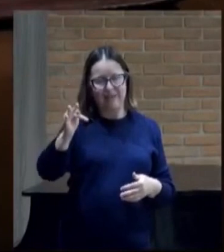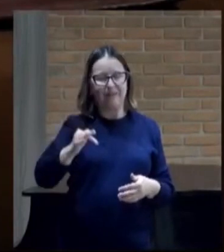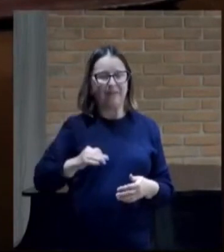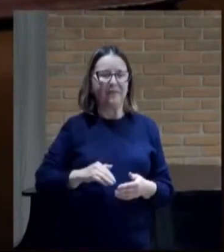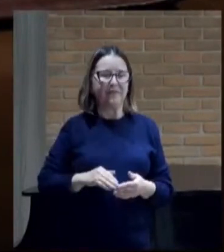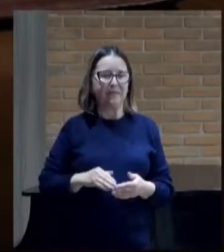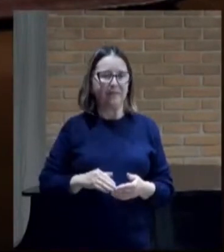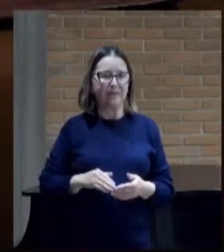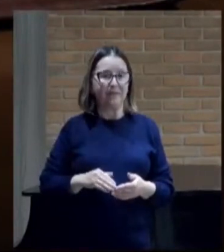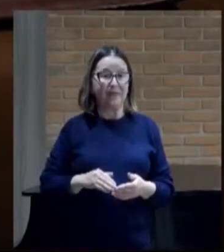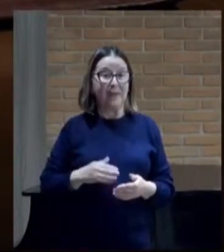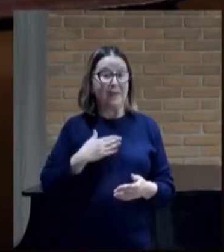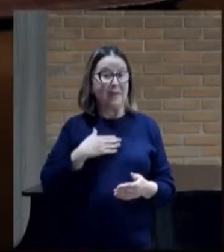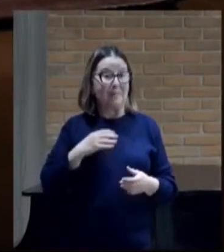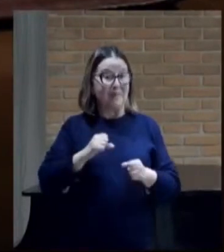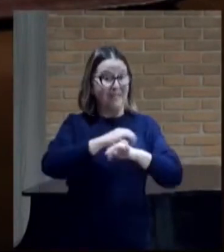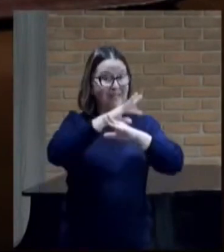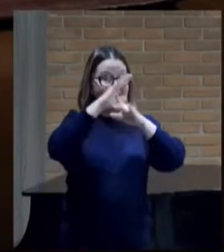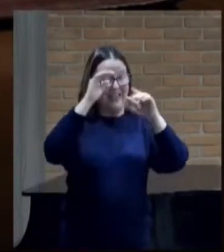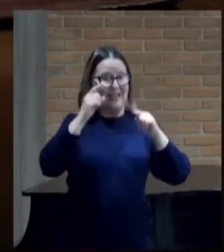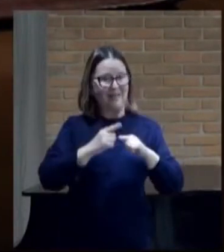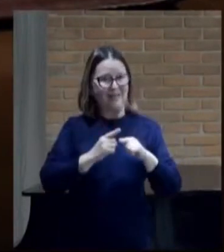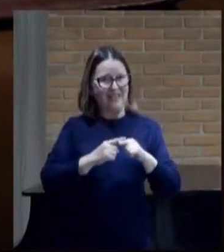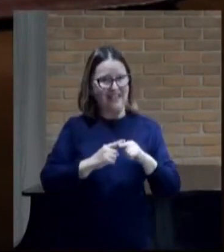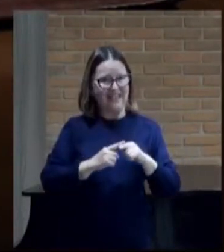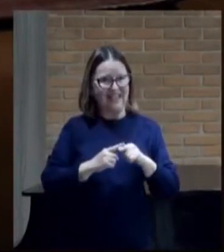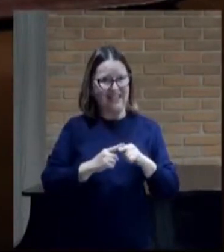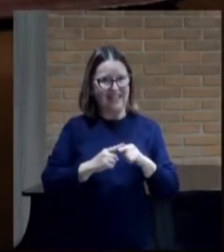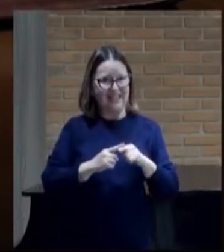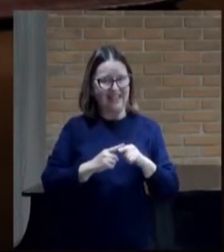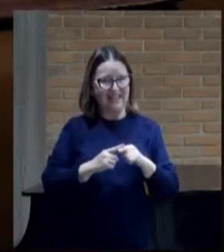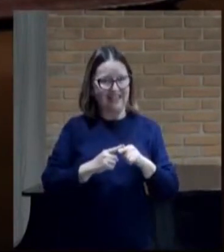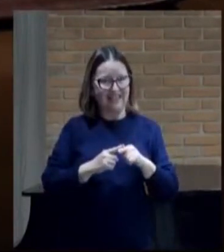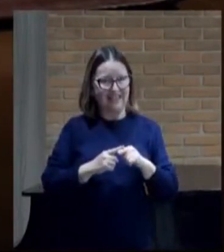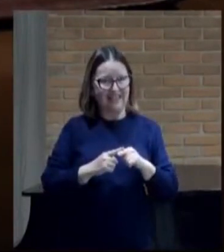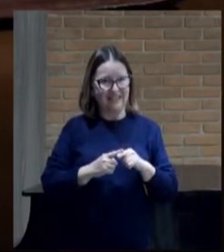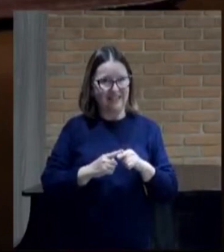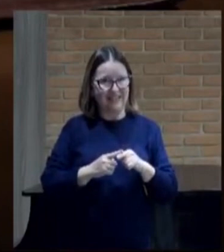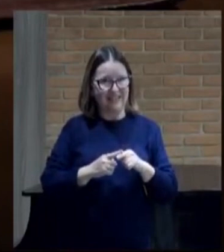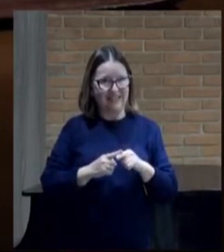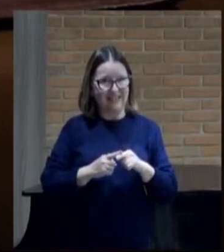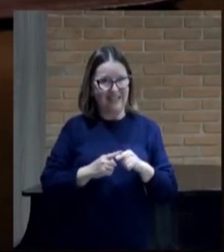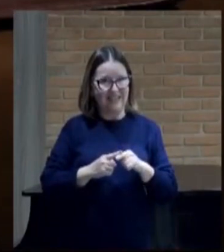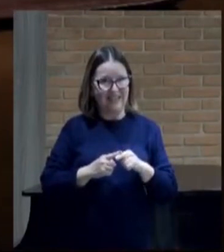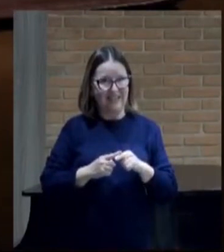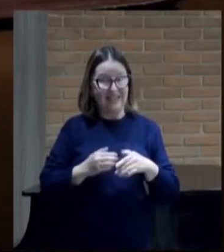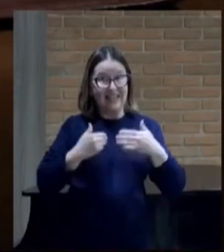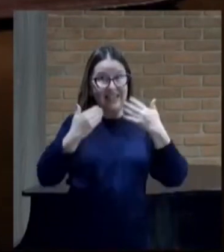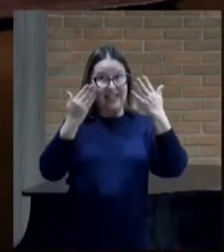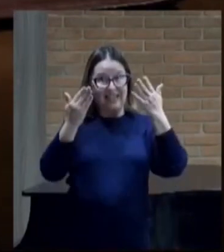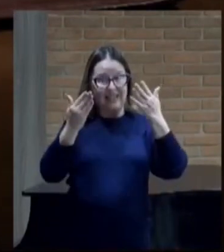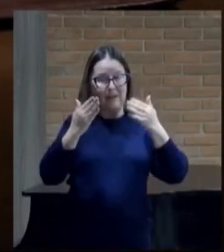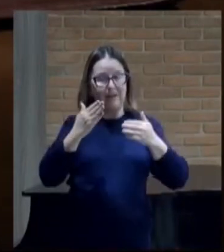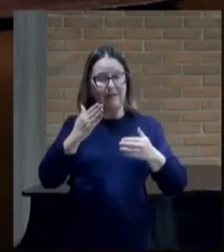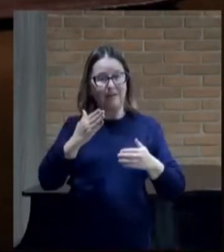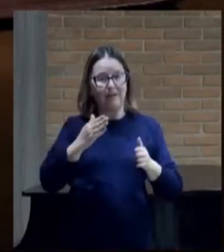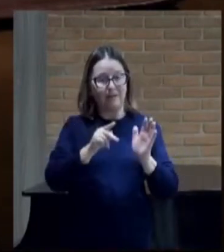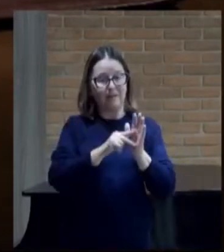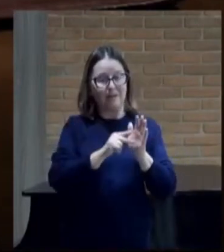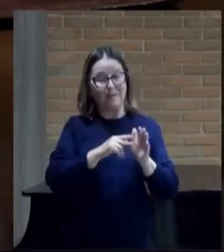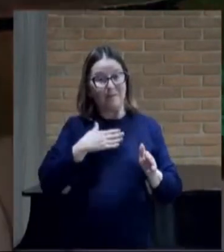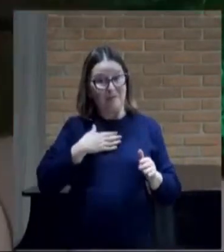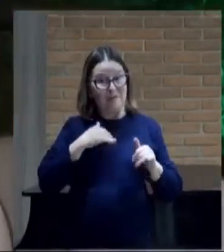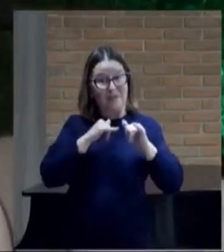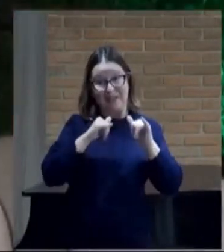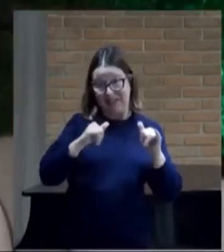E me glorificará E Porque há de receber Do que é meu E vou-lo há de anunciar